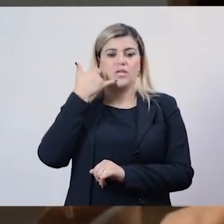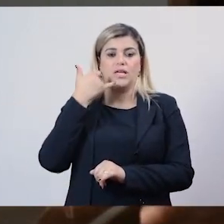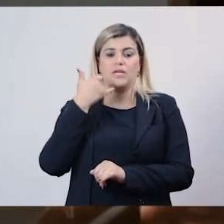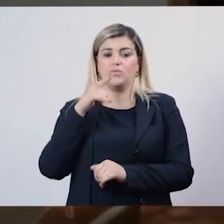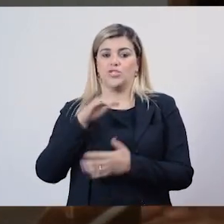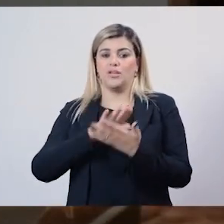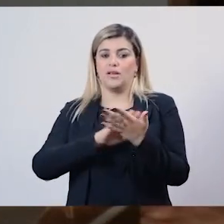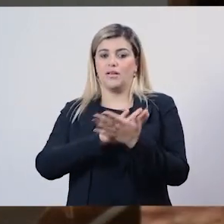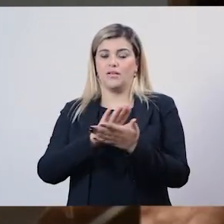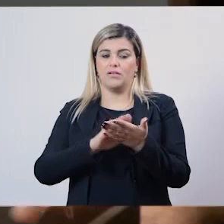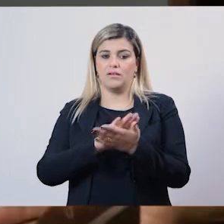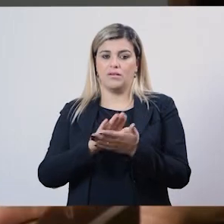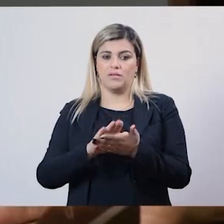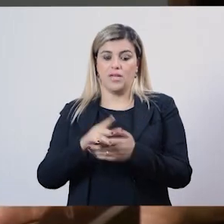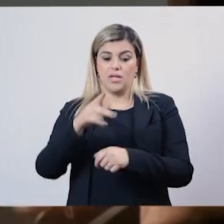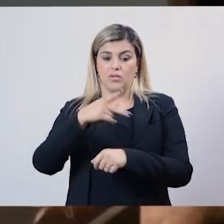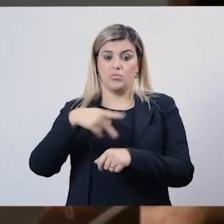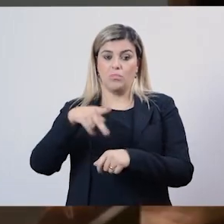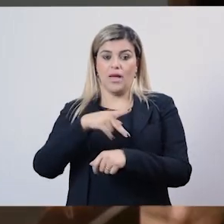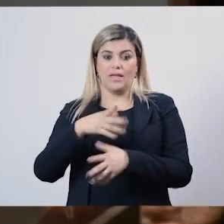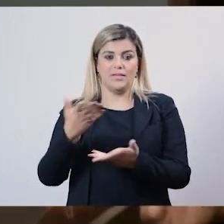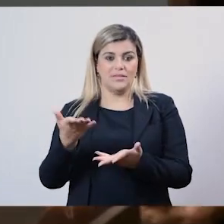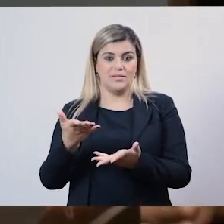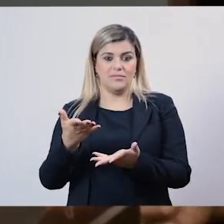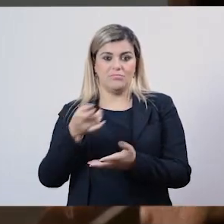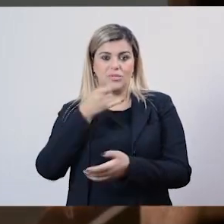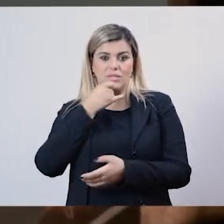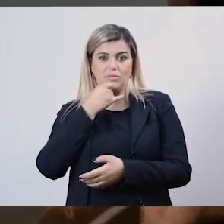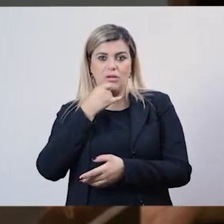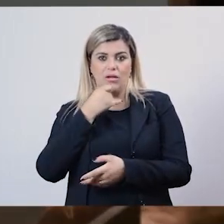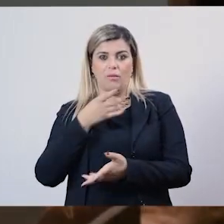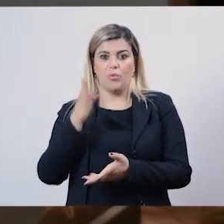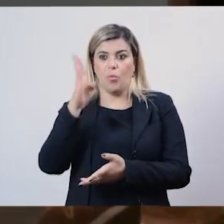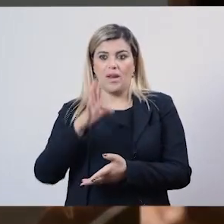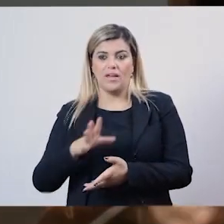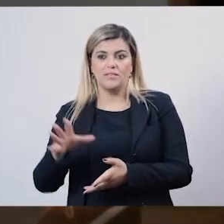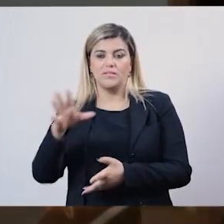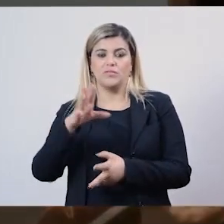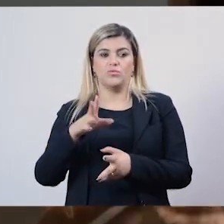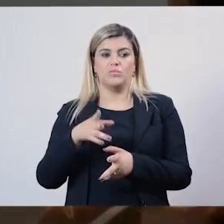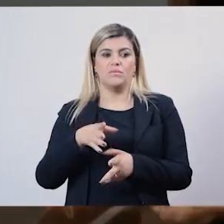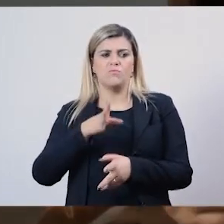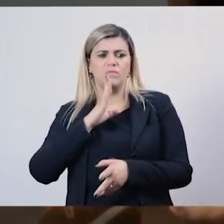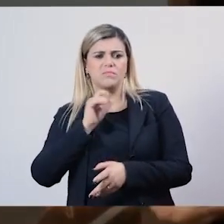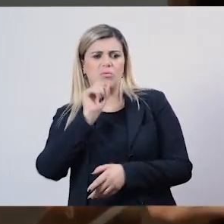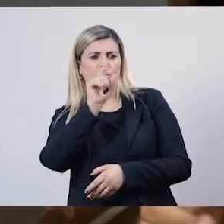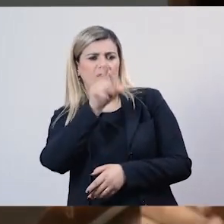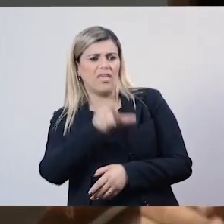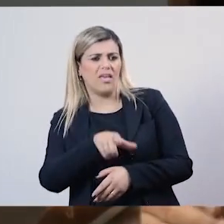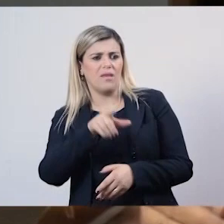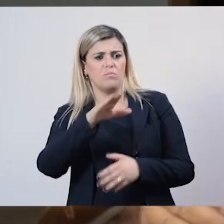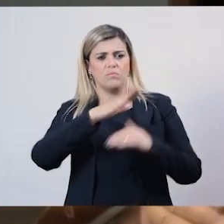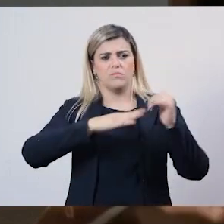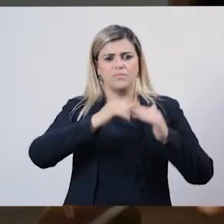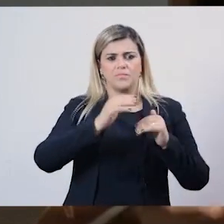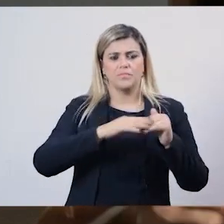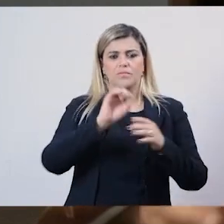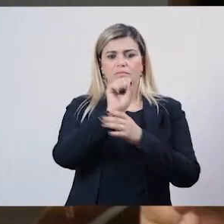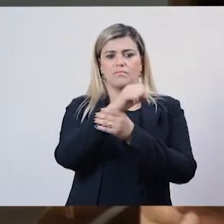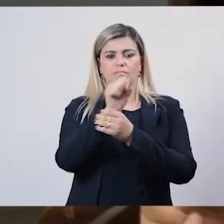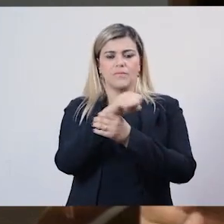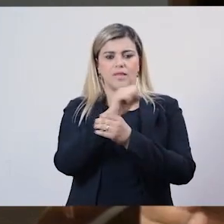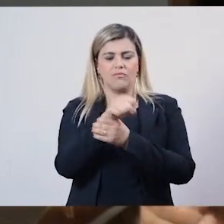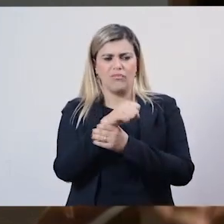até o país inteiro tomar conhecimento, que era uma profissão de nível superior, que tinha capacidade de fazer diagnóstico, de